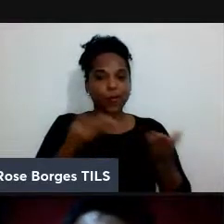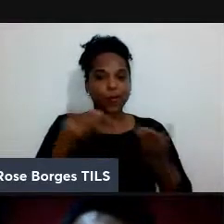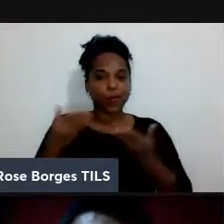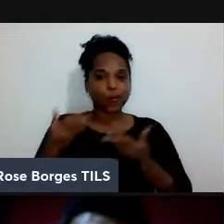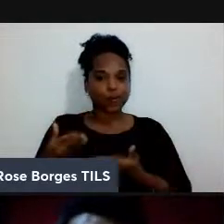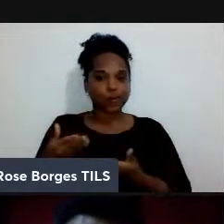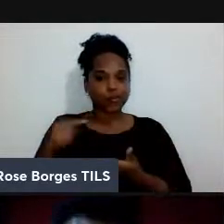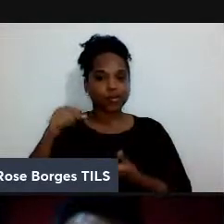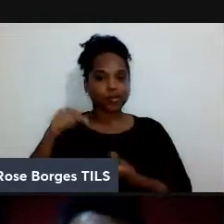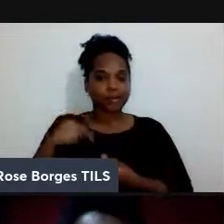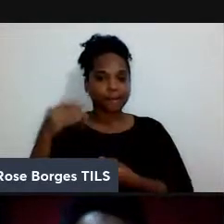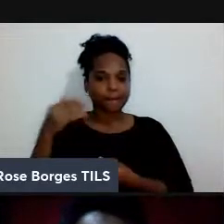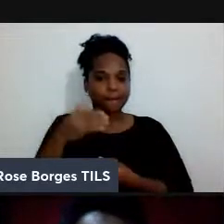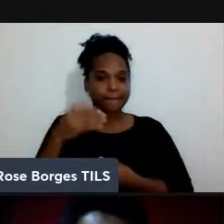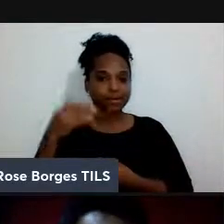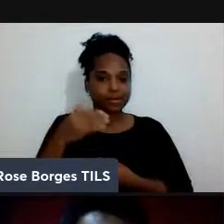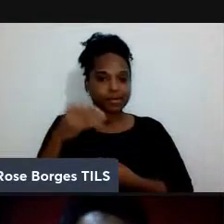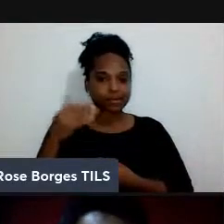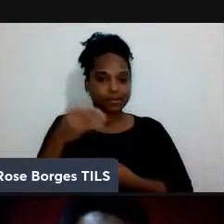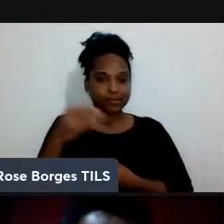aqui da nossa semana